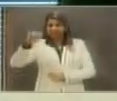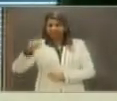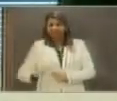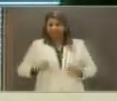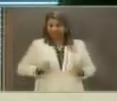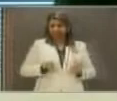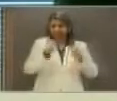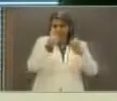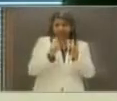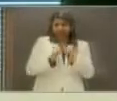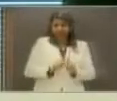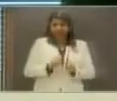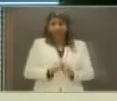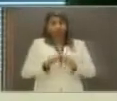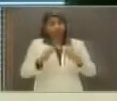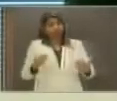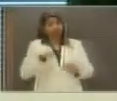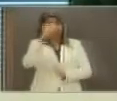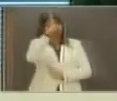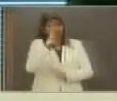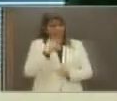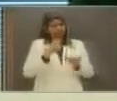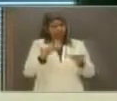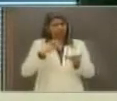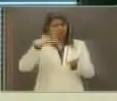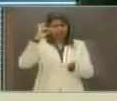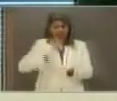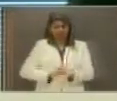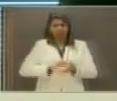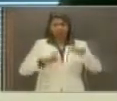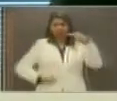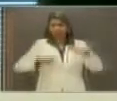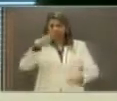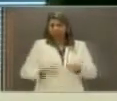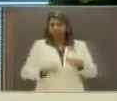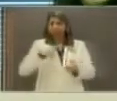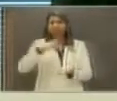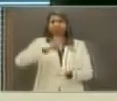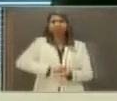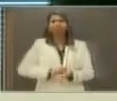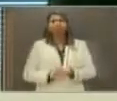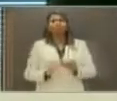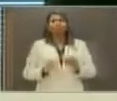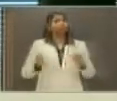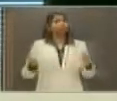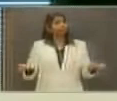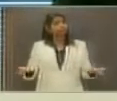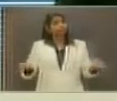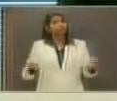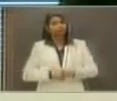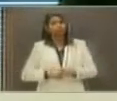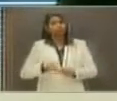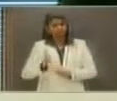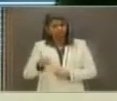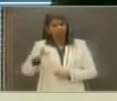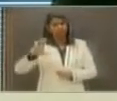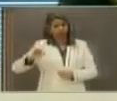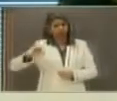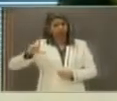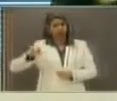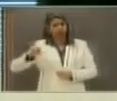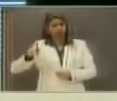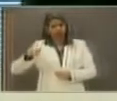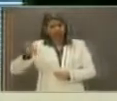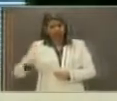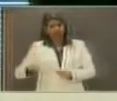determinadas siglas. Se o Brasil quiser realmente fazer política com seriedade, pode até manter a história das coligações entre os partidos. Mas, ao se